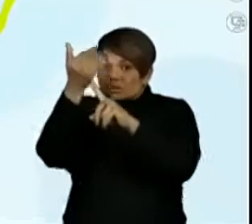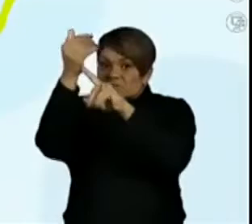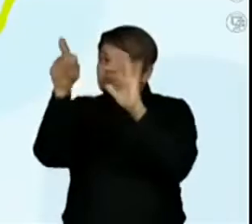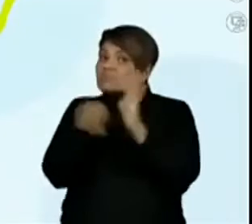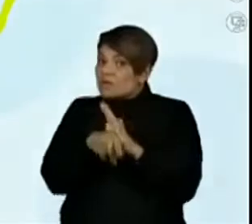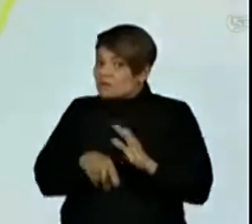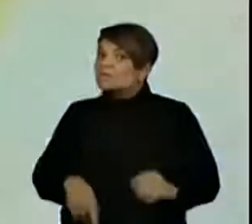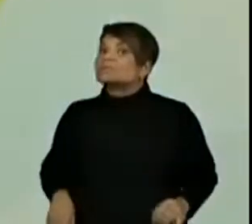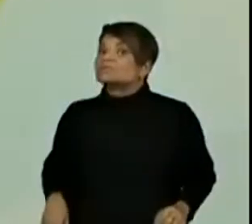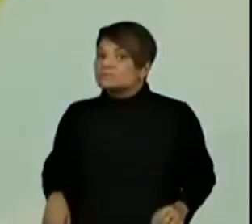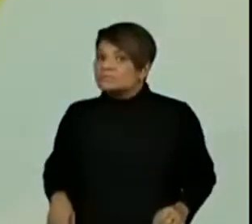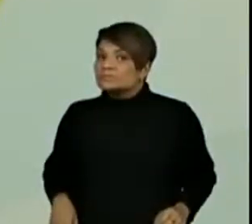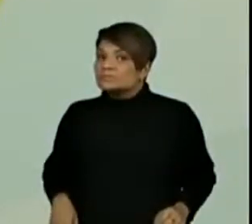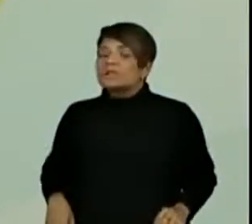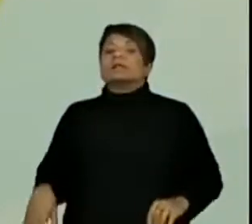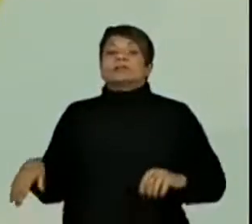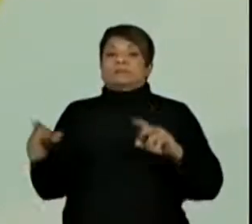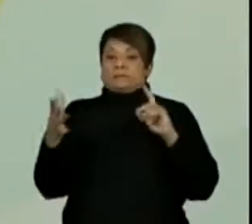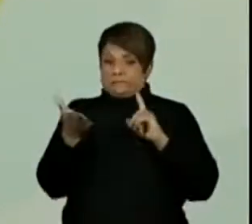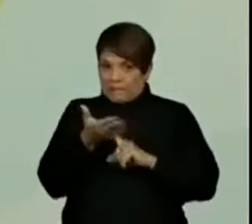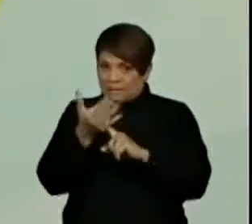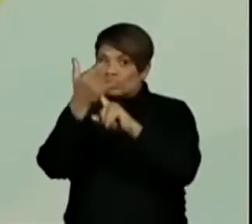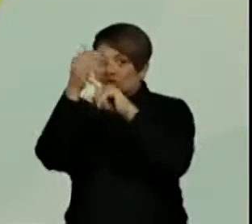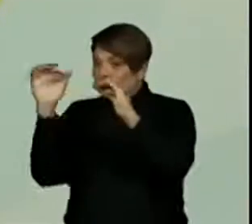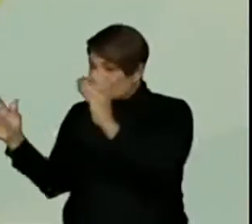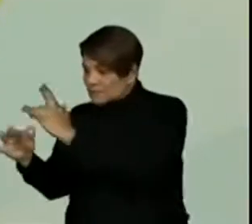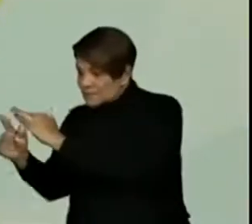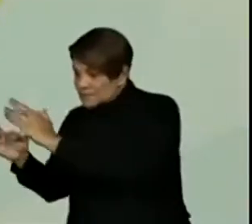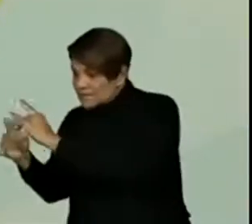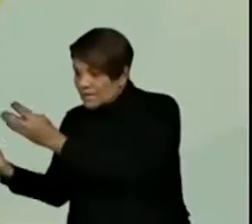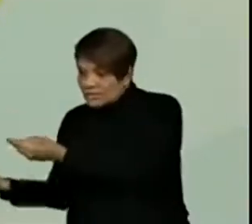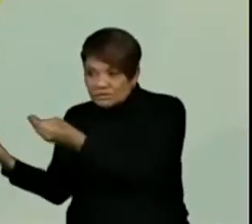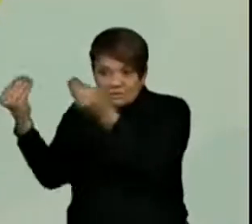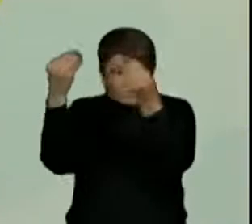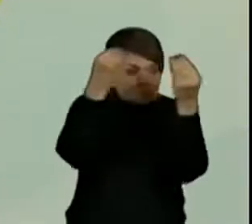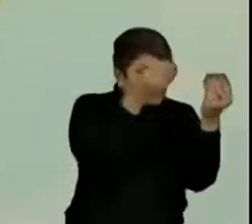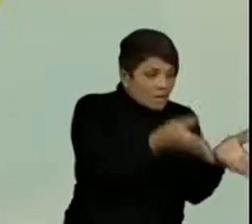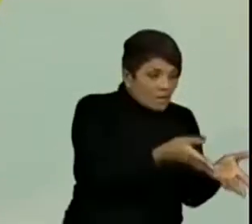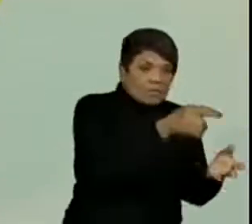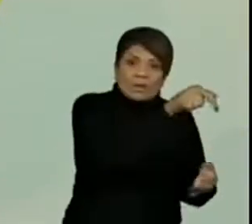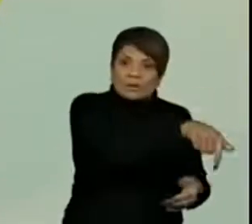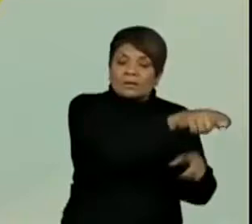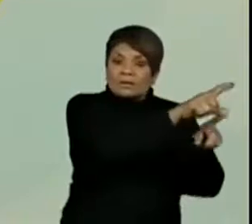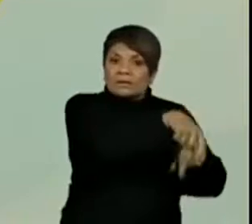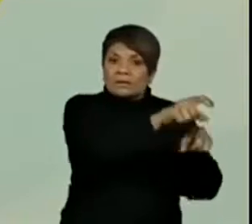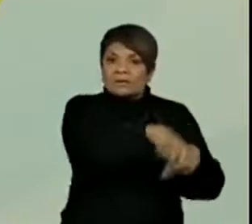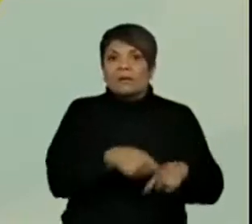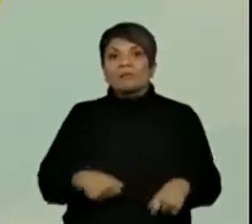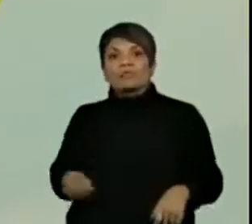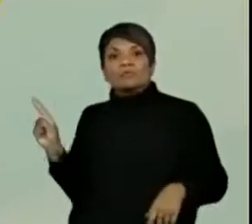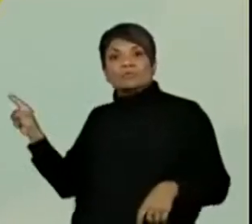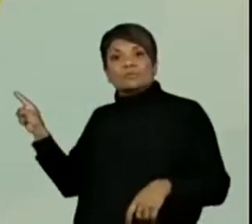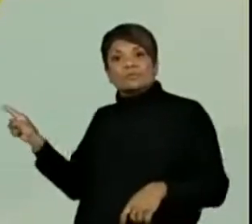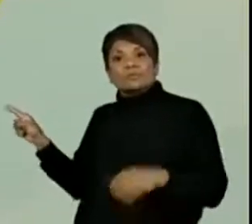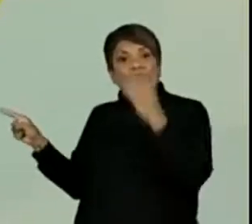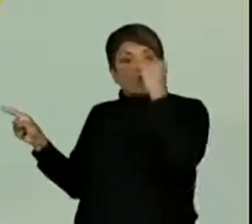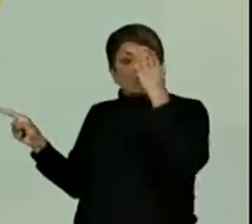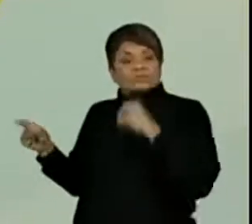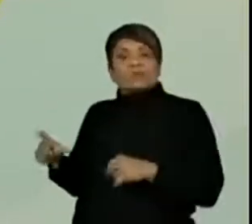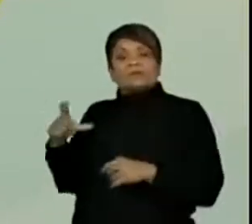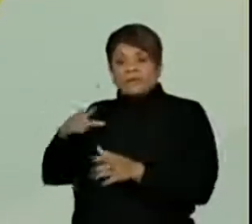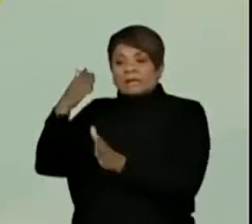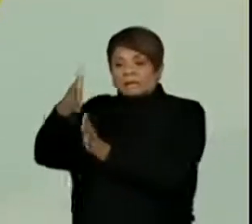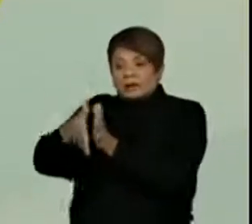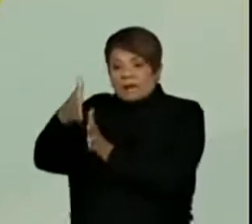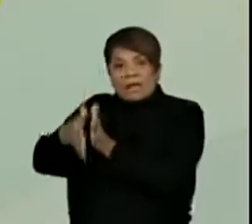A tecnologia da cidade está aqui nessa foto. Porque eu tenho um trem, eu